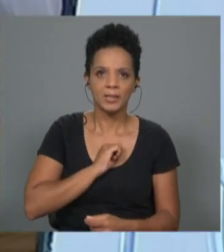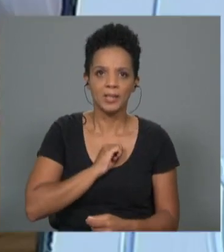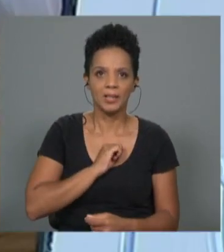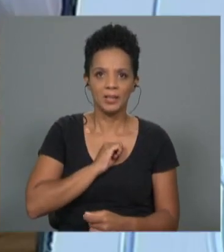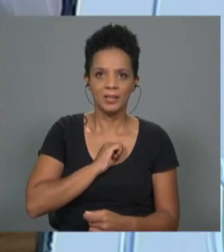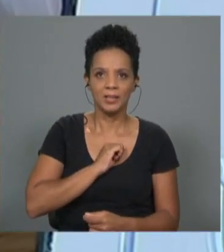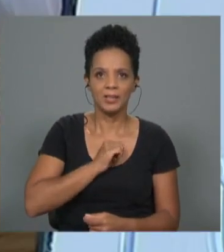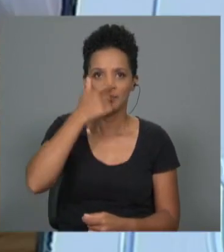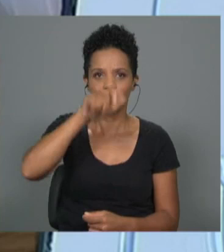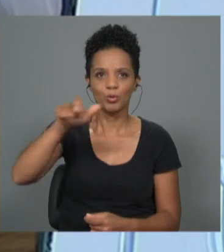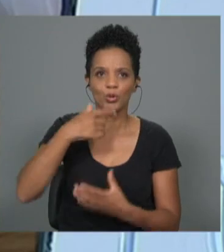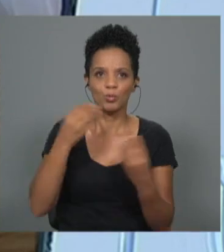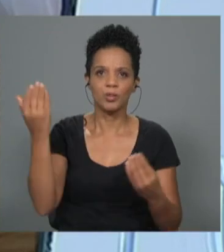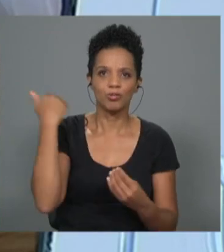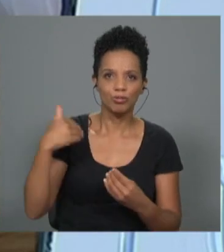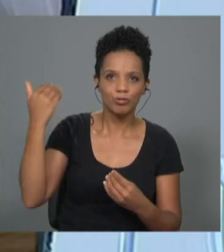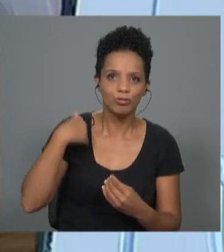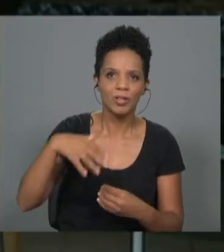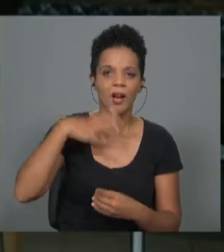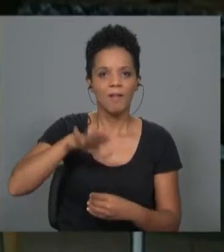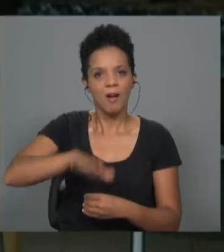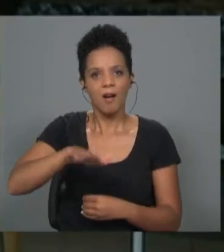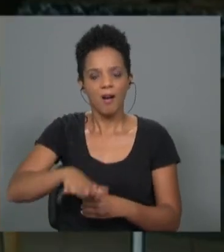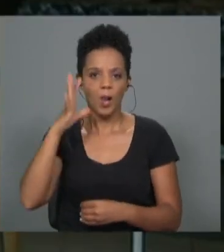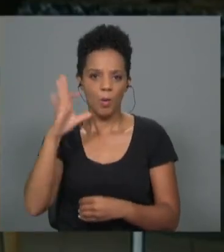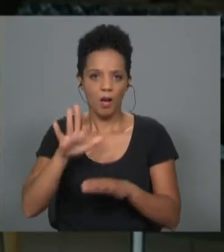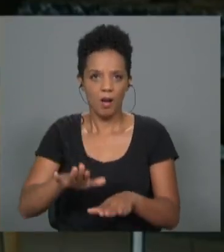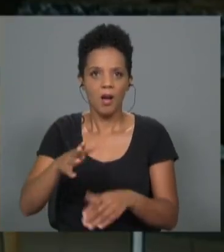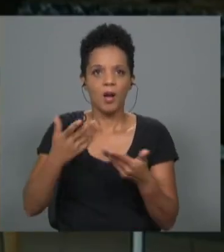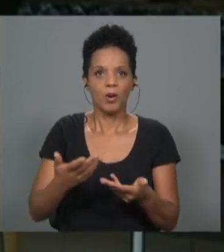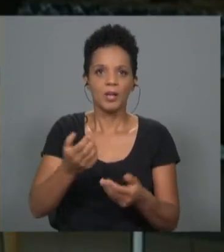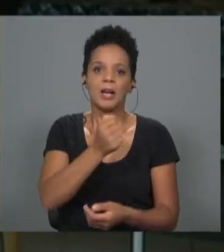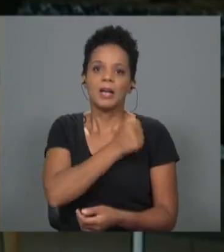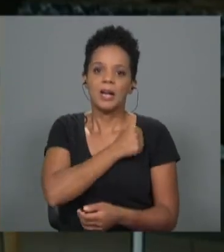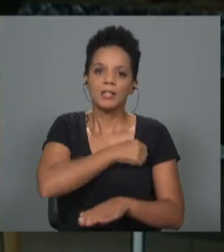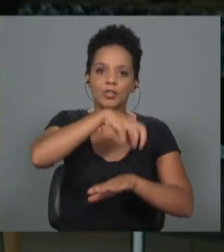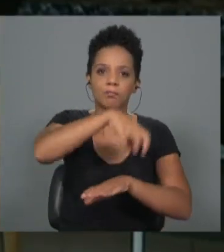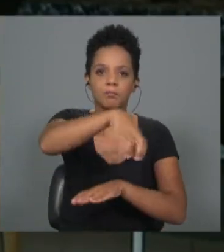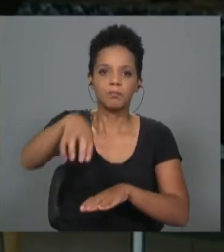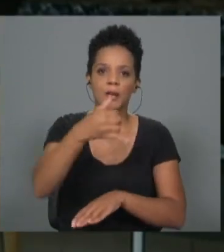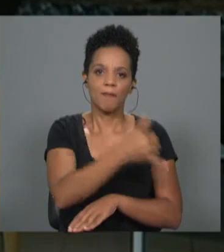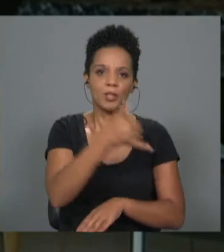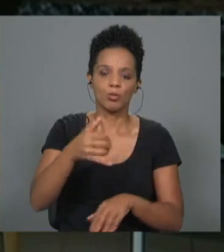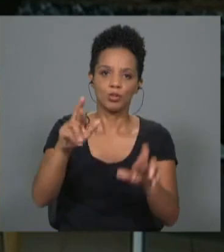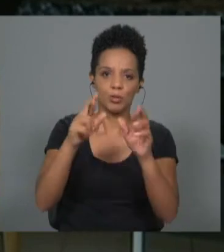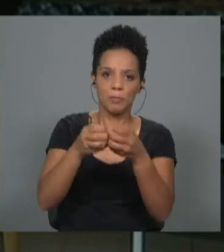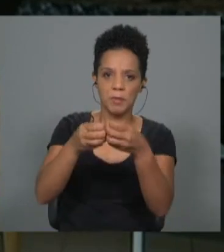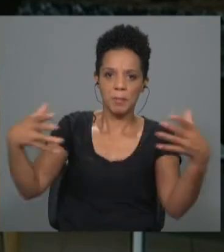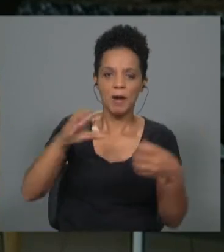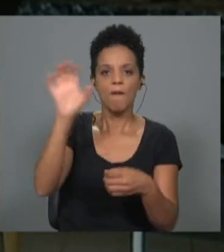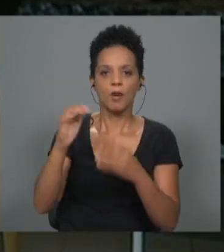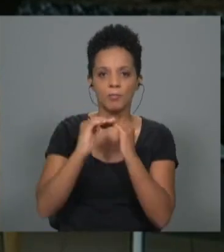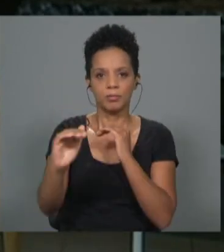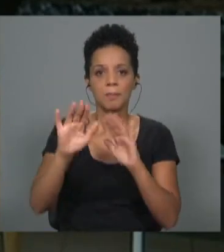gente por vir me procurar para fazer alojamento local. E agora estamos com 22 casas. Esperamos crescer mais, de uma forma sustentável, mas